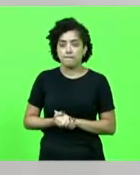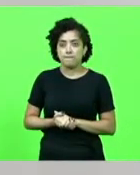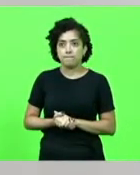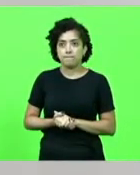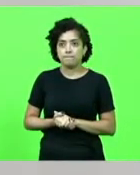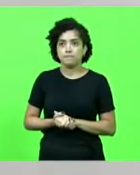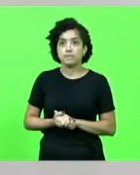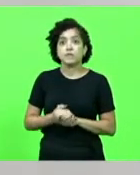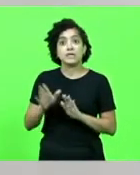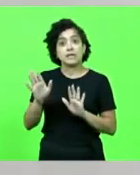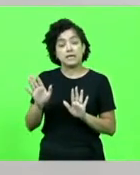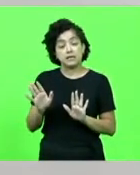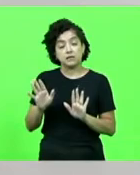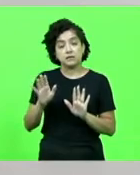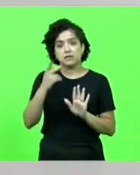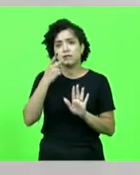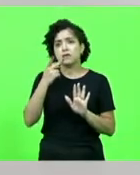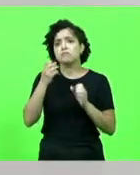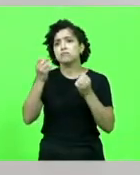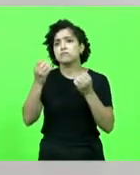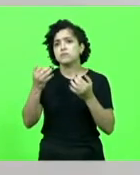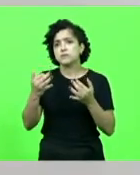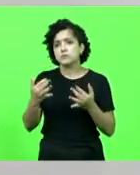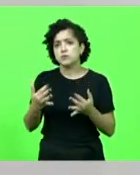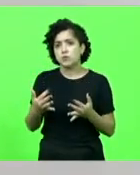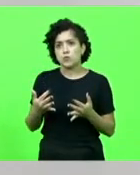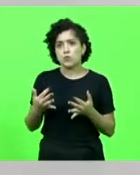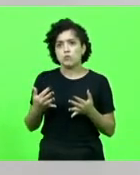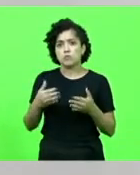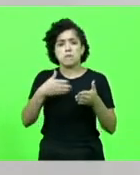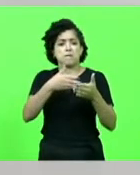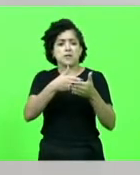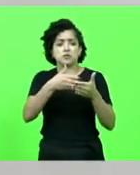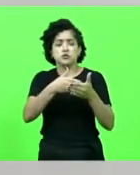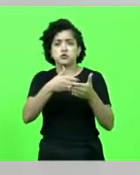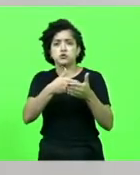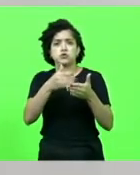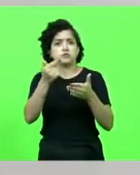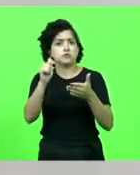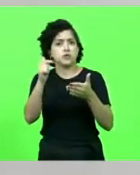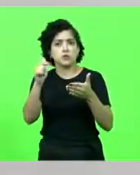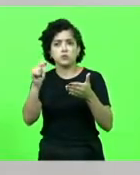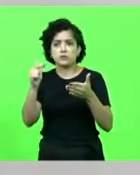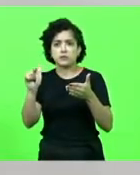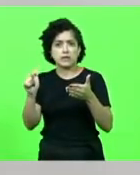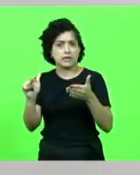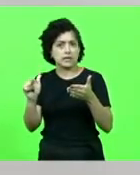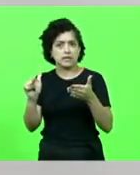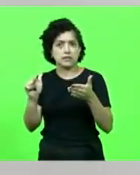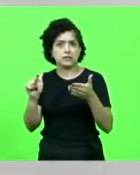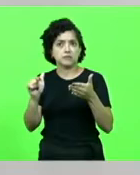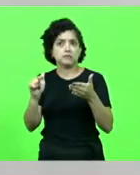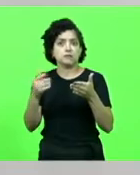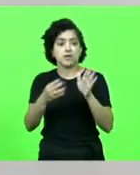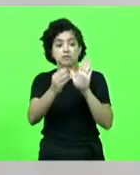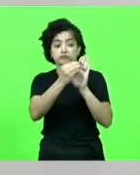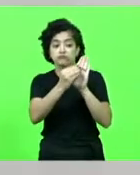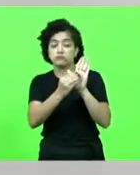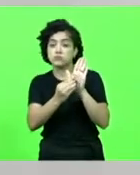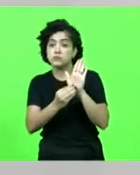Segundo ele, não há impeditivos para que os militares sejam inseridos na revisão.